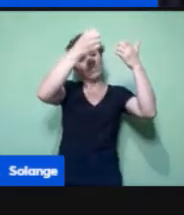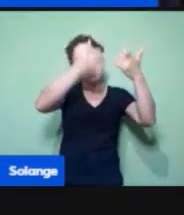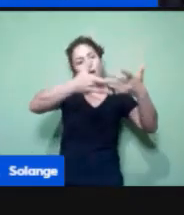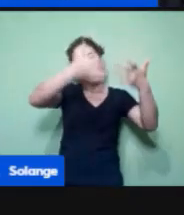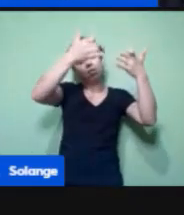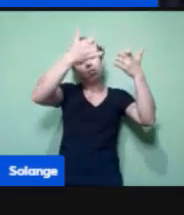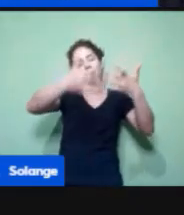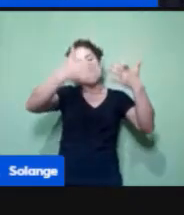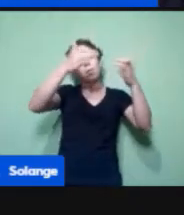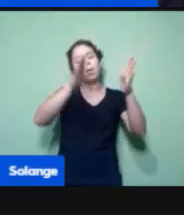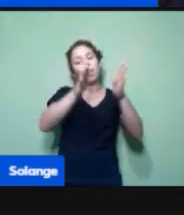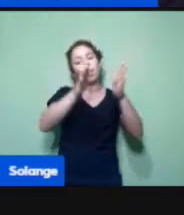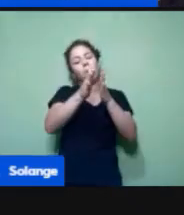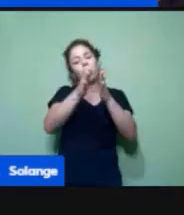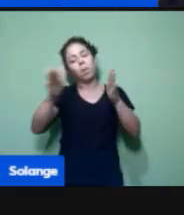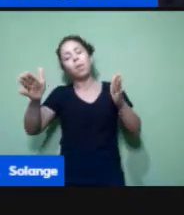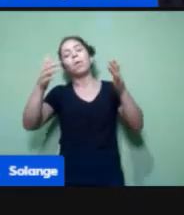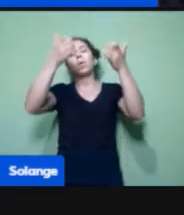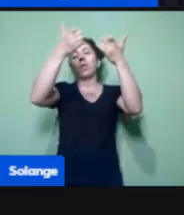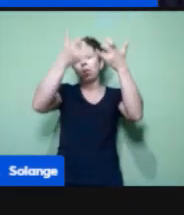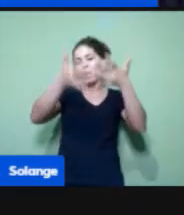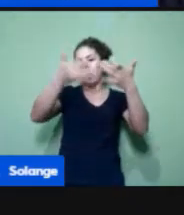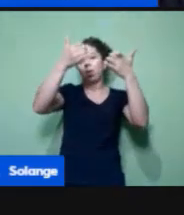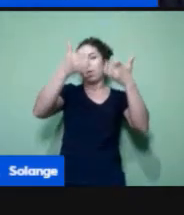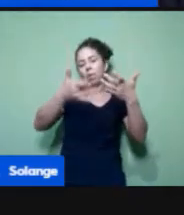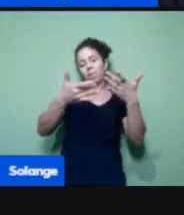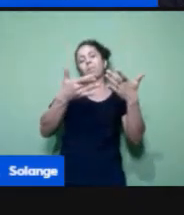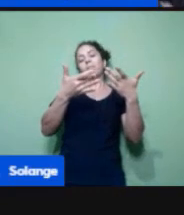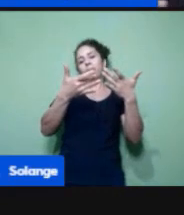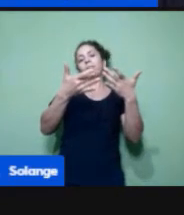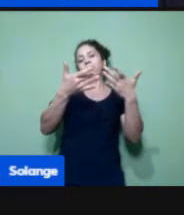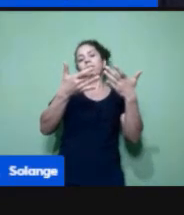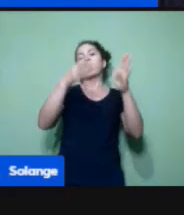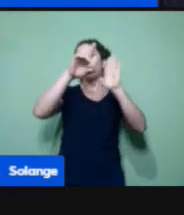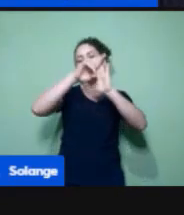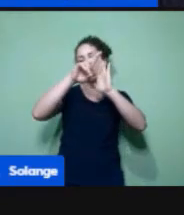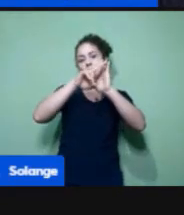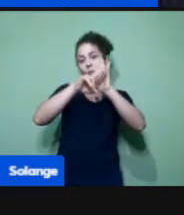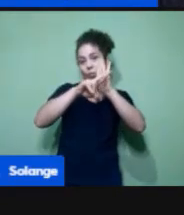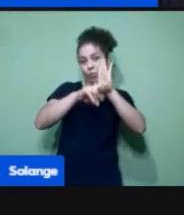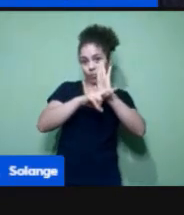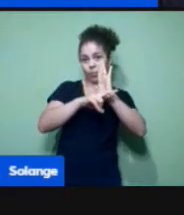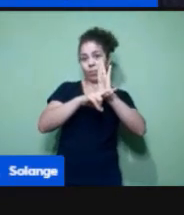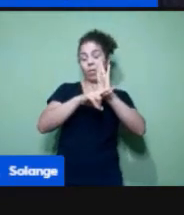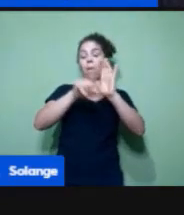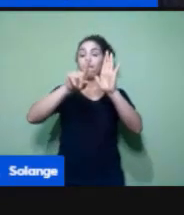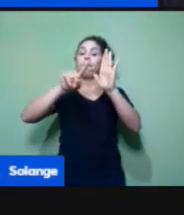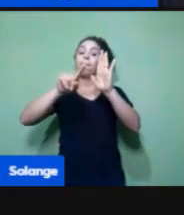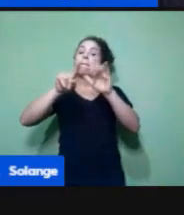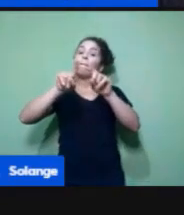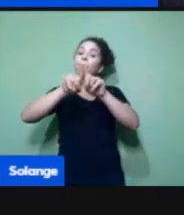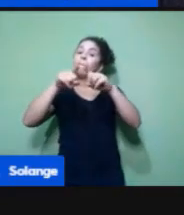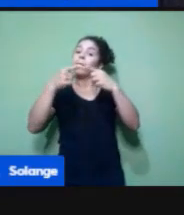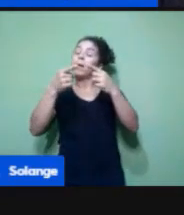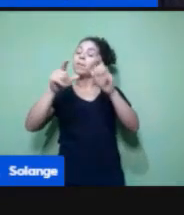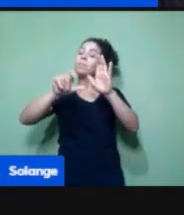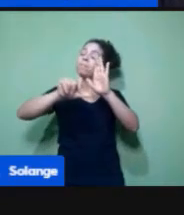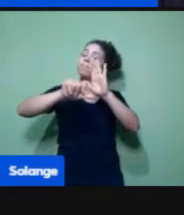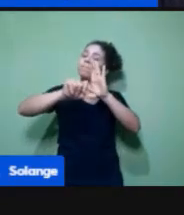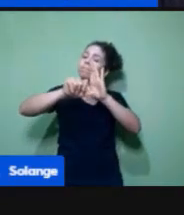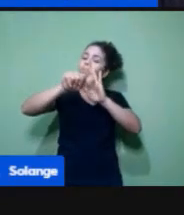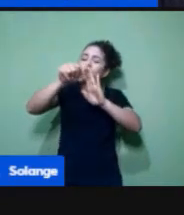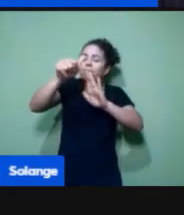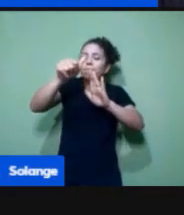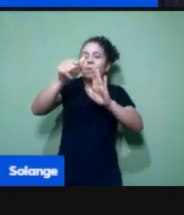rotina, mais explicando como deve ser do que a própria aula em si. Mas é um primeiro momento, né? Porque a gente precisa